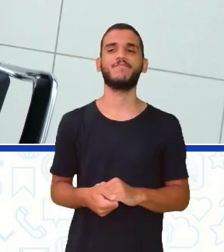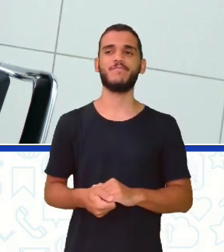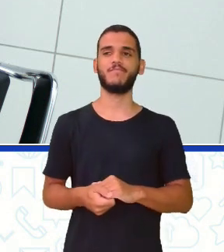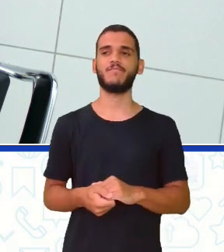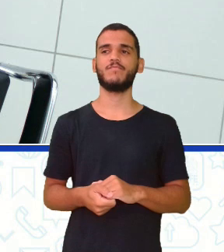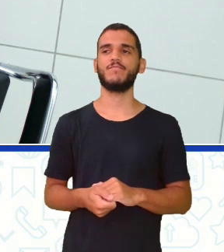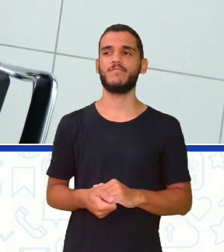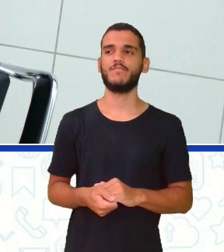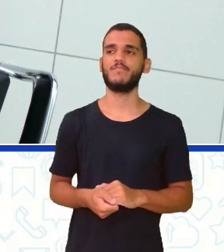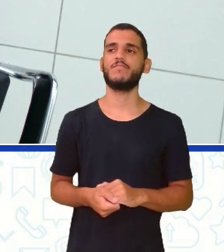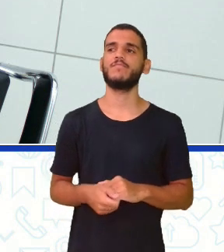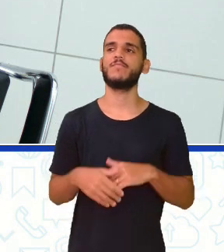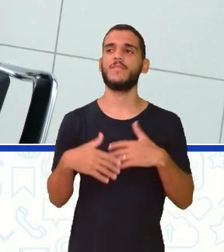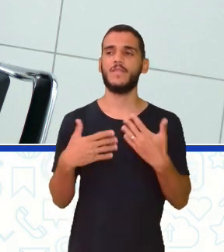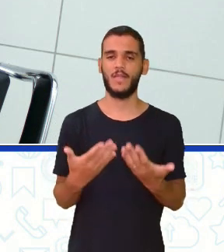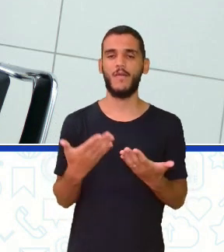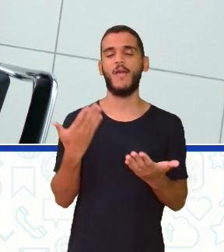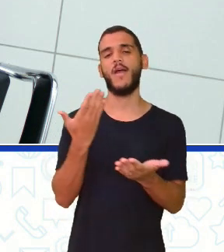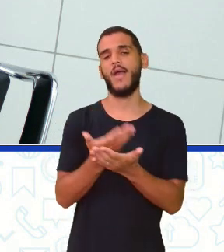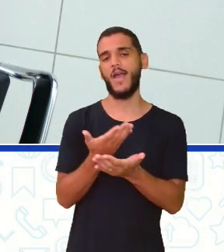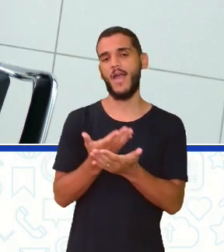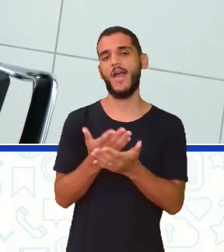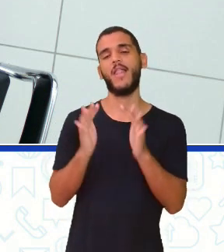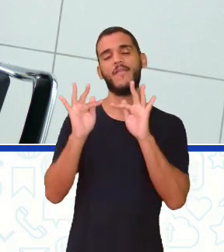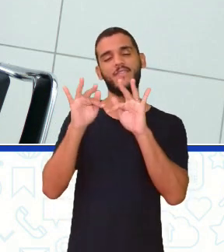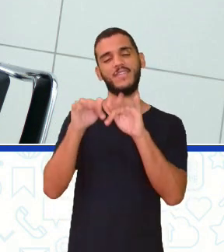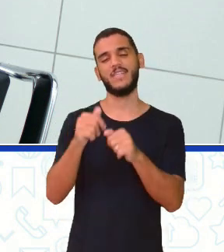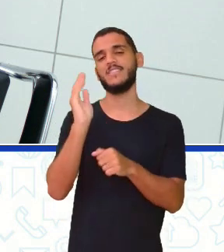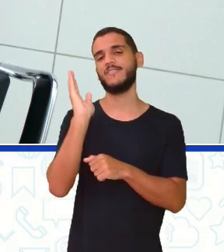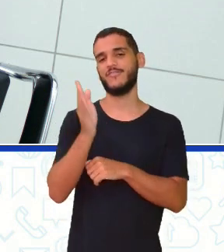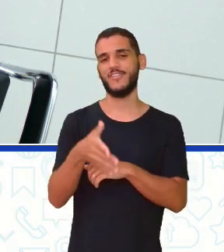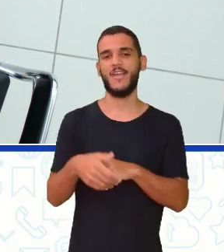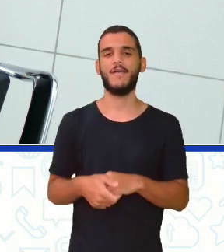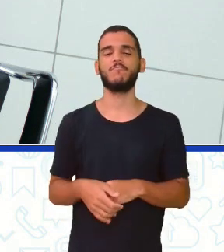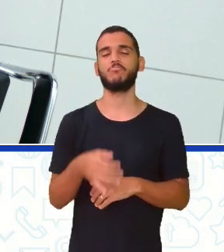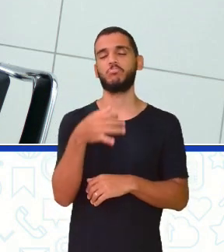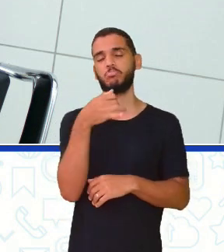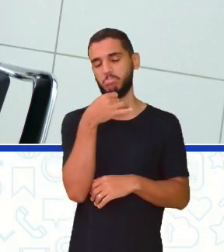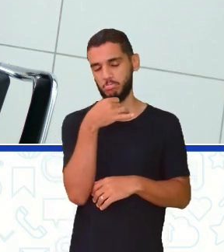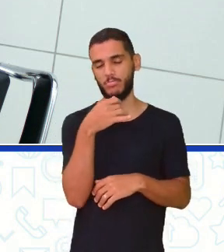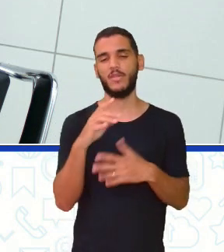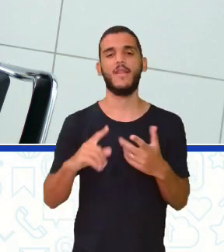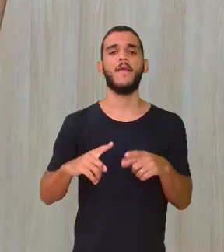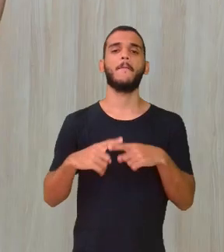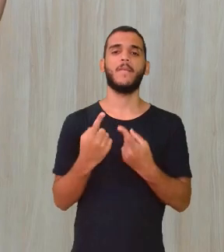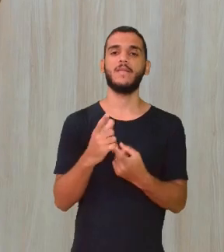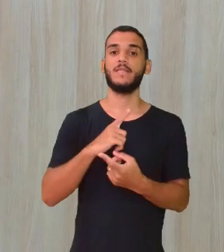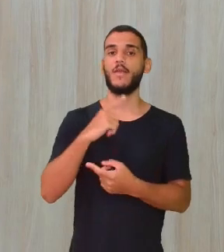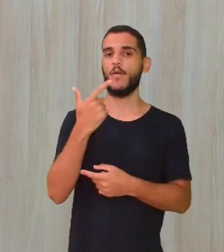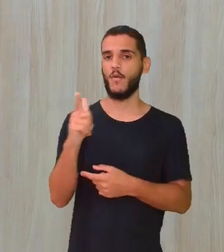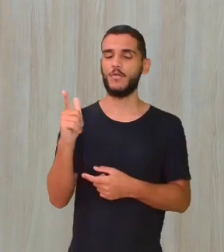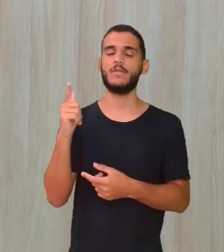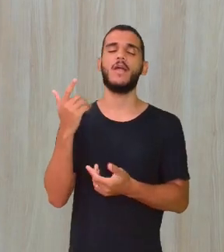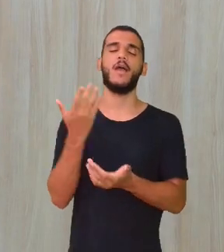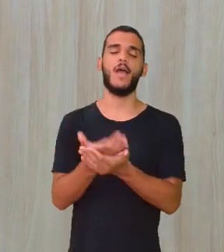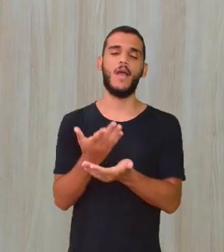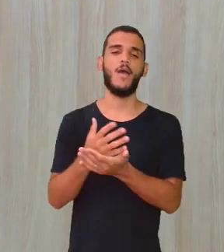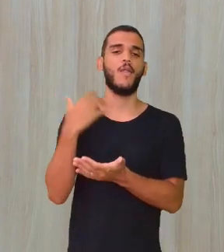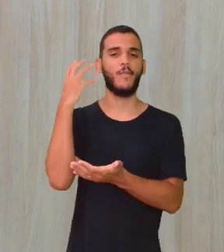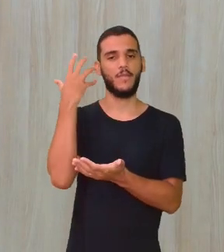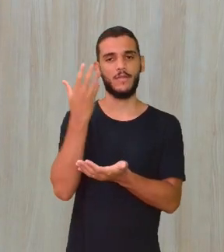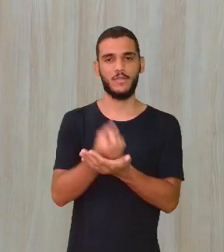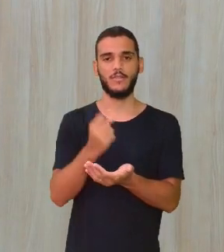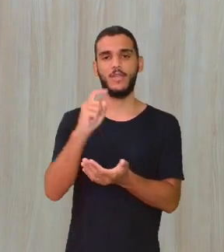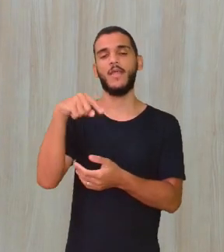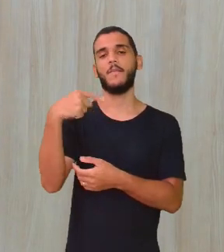Tá, gente? Então, ó, nossa aula está chegando ao final, infelizmente, mas a gente tem mais uma aula de podcast. Na